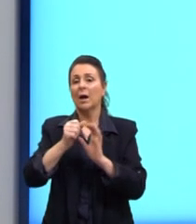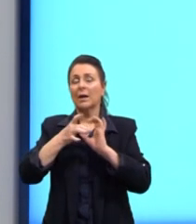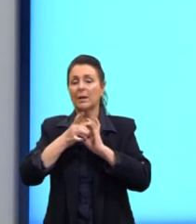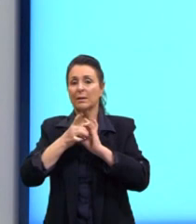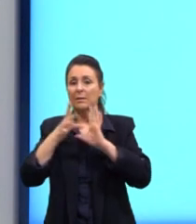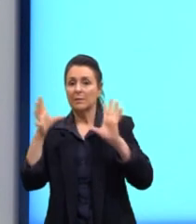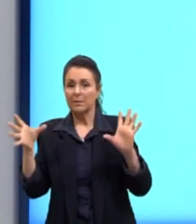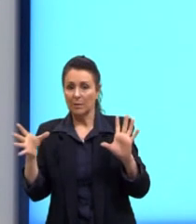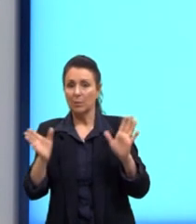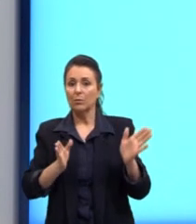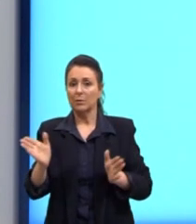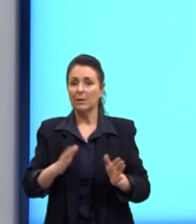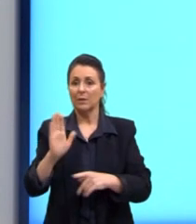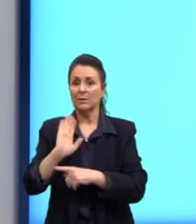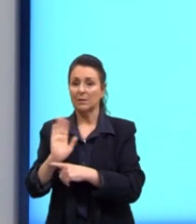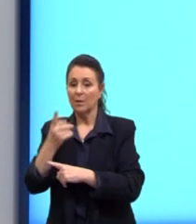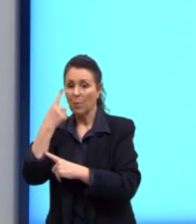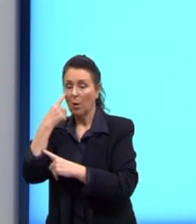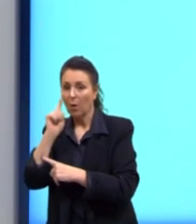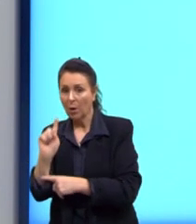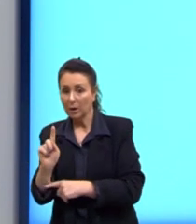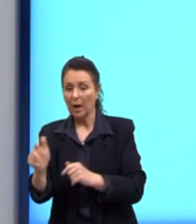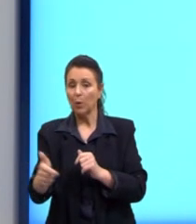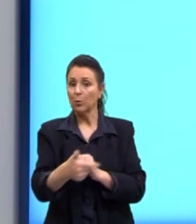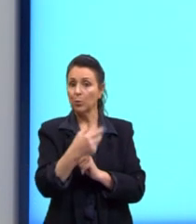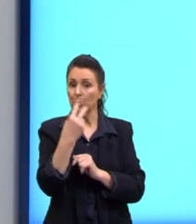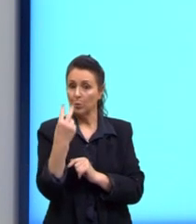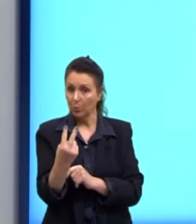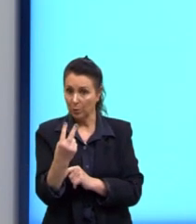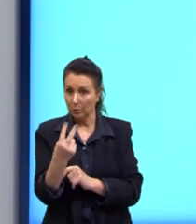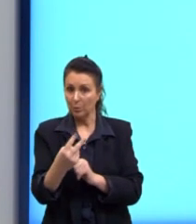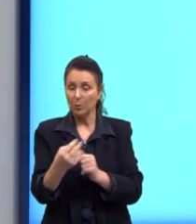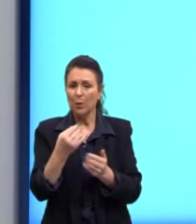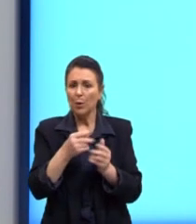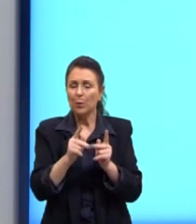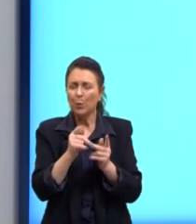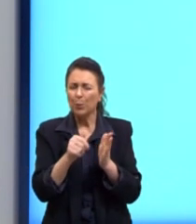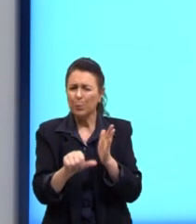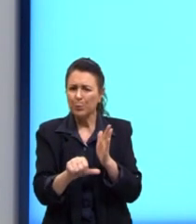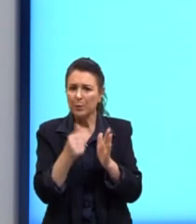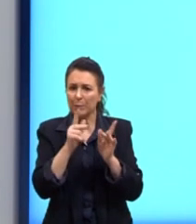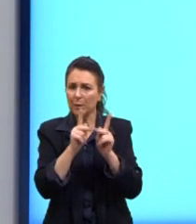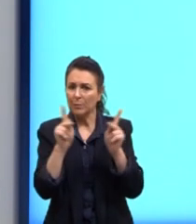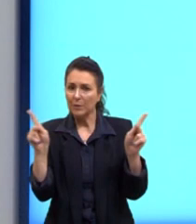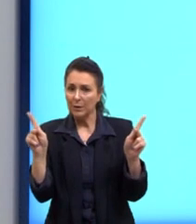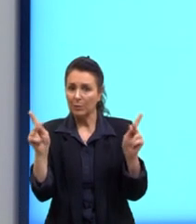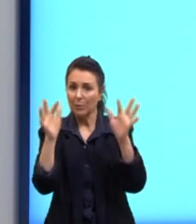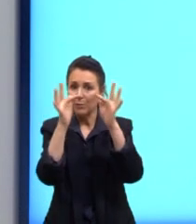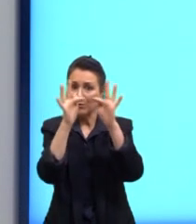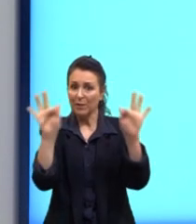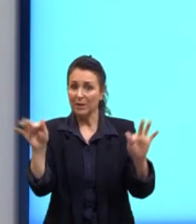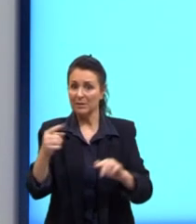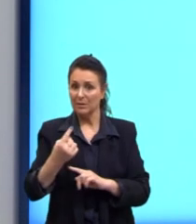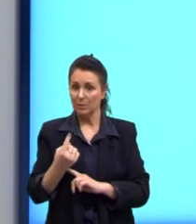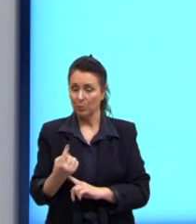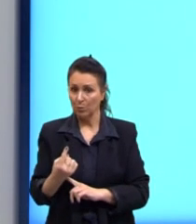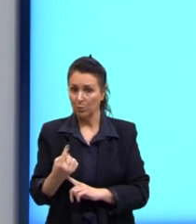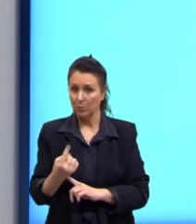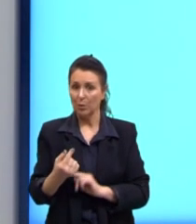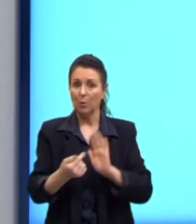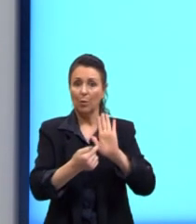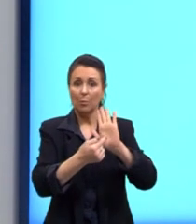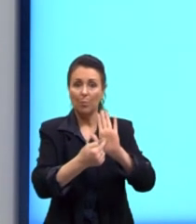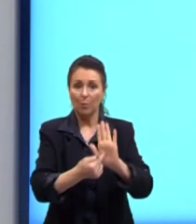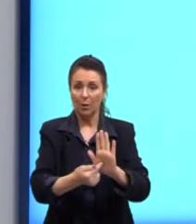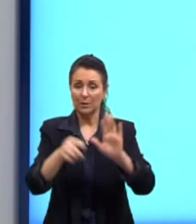acesso ao cinema, olha no desenvolvimento 2, lá no primeiro período, a primeira frasezinha tem menção ao